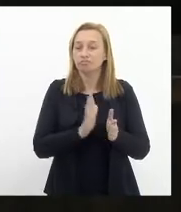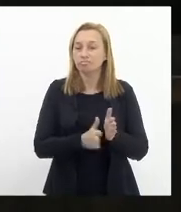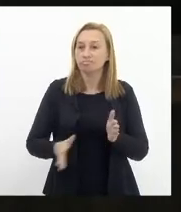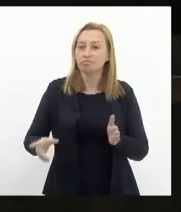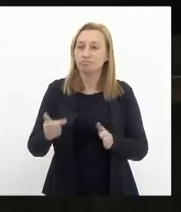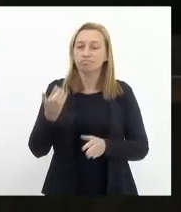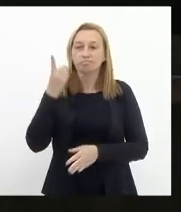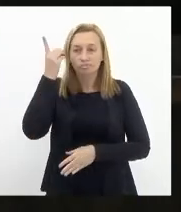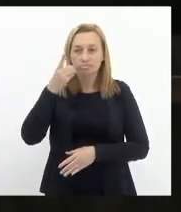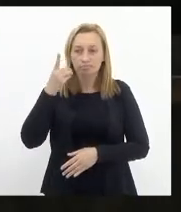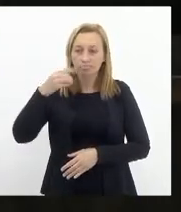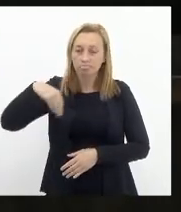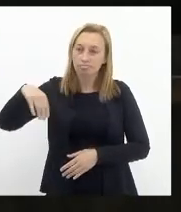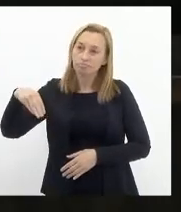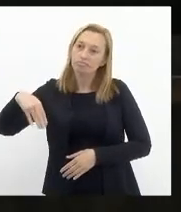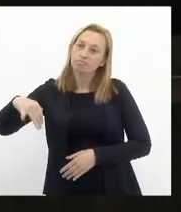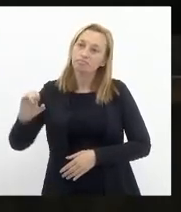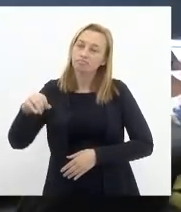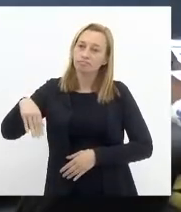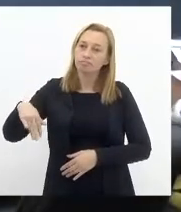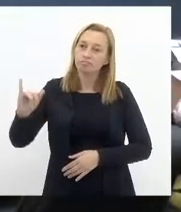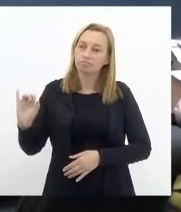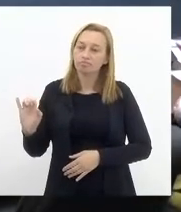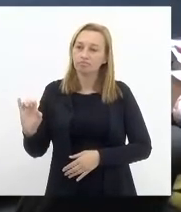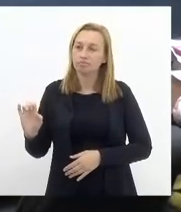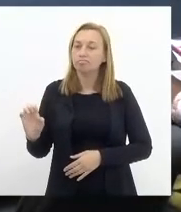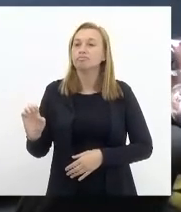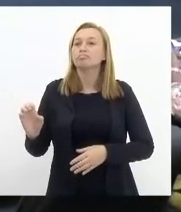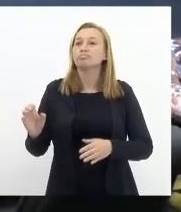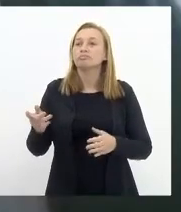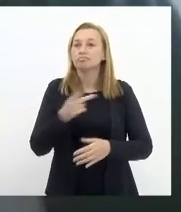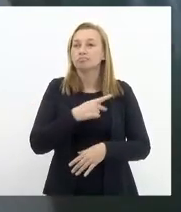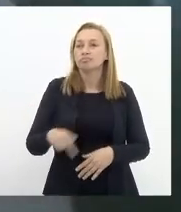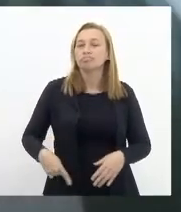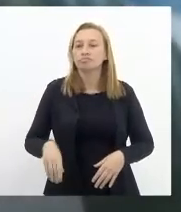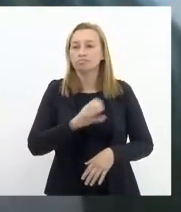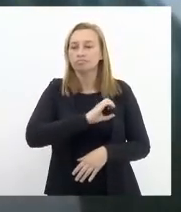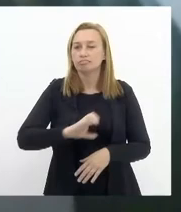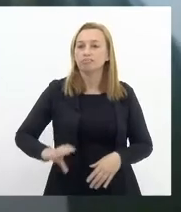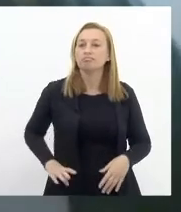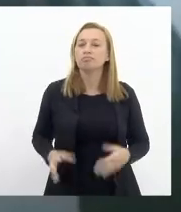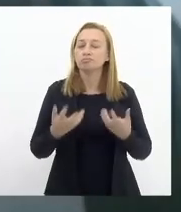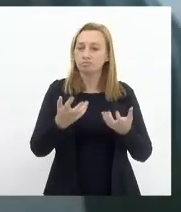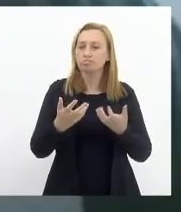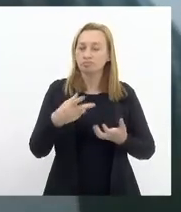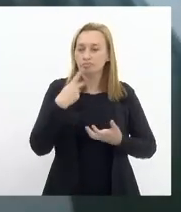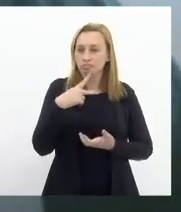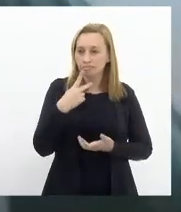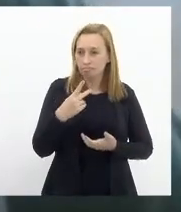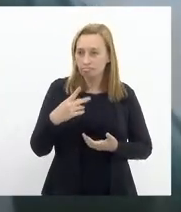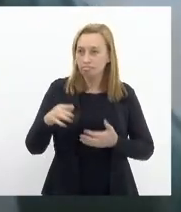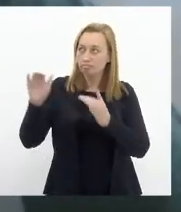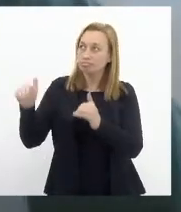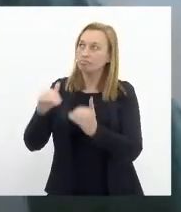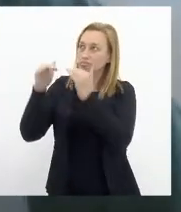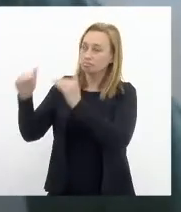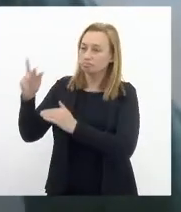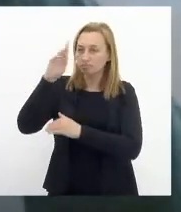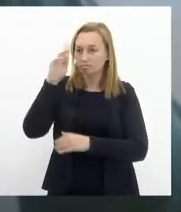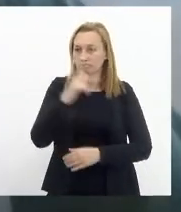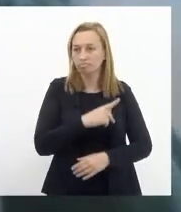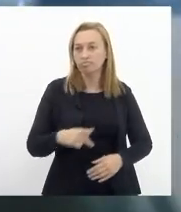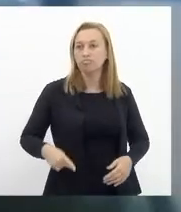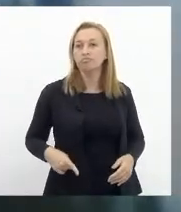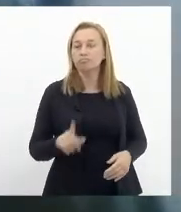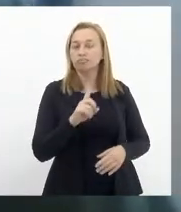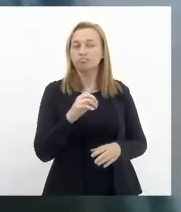deputado Carlos Mink presidente André Siciliano eu quero me dirigir a vossa excelência não